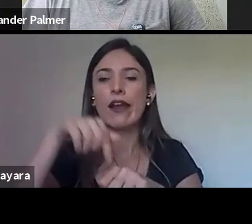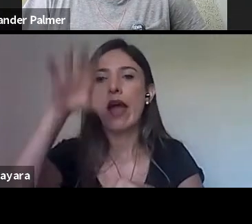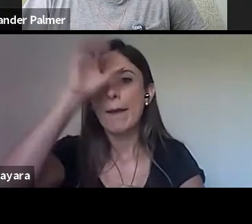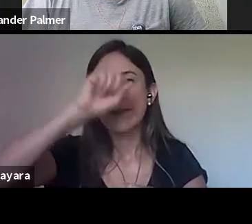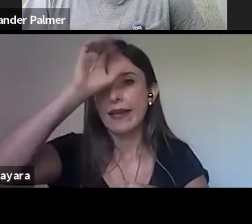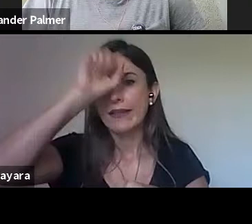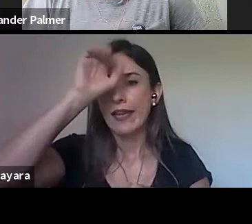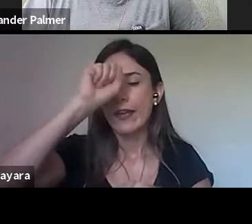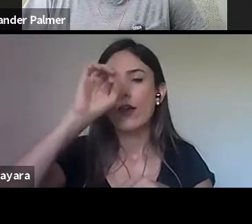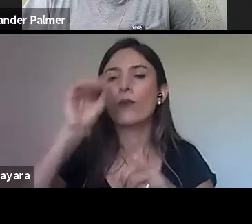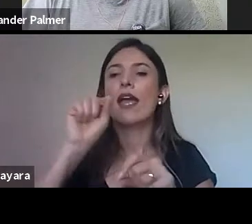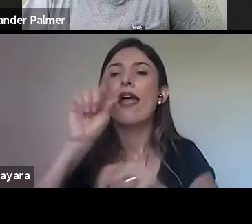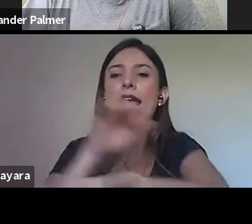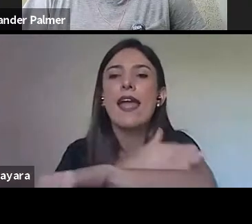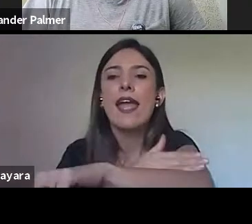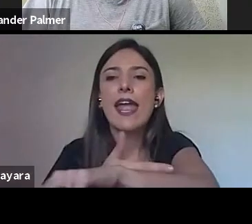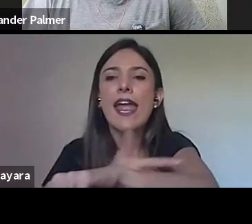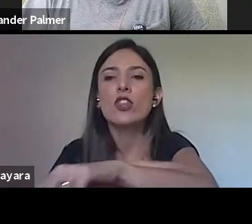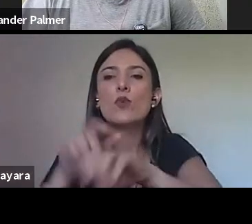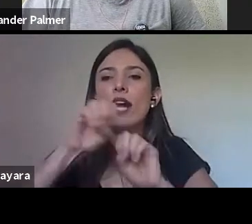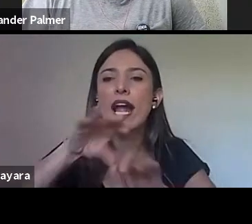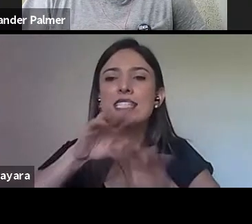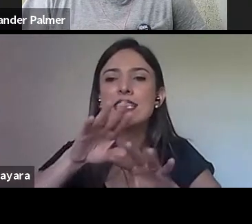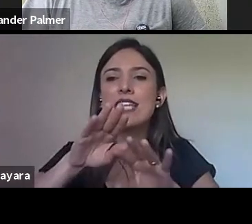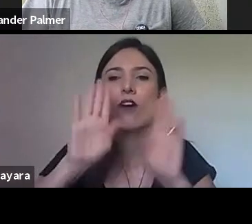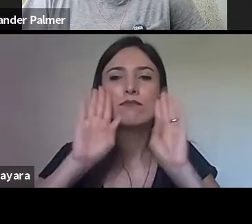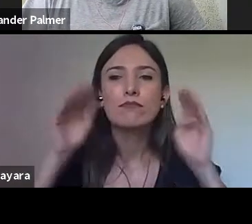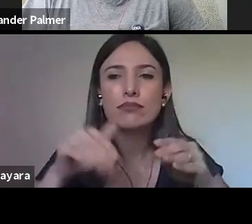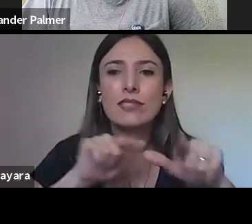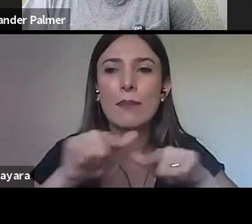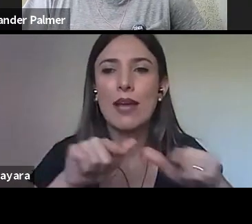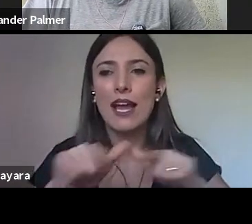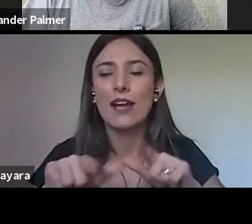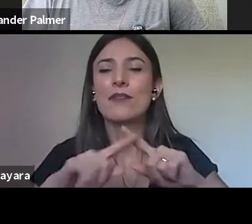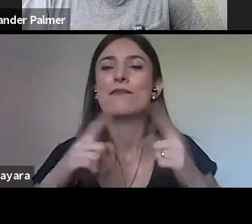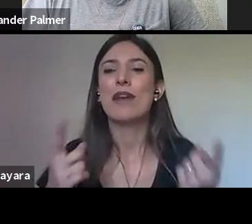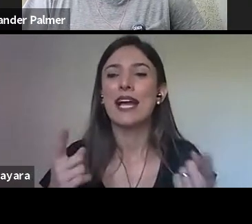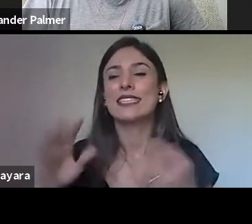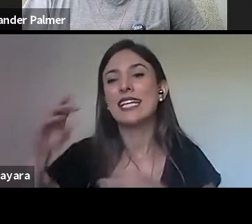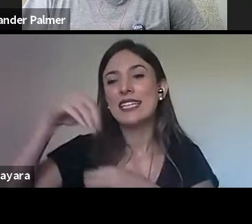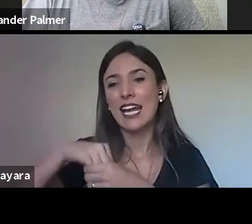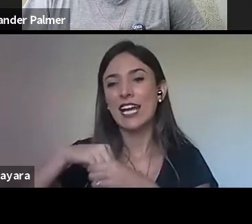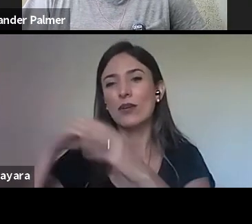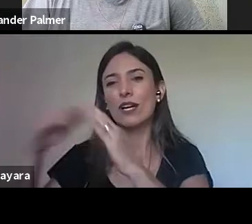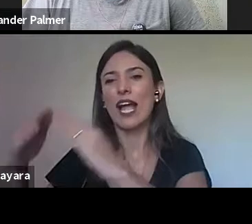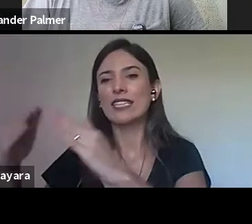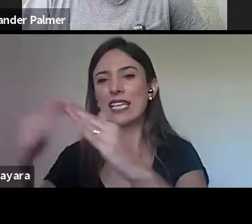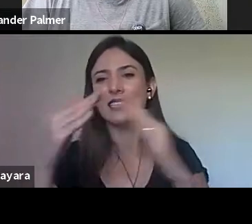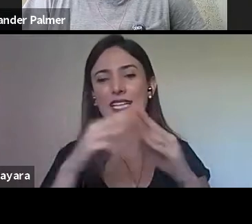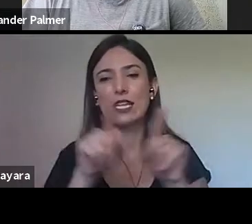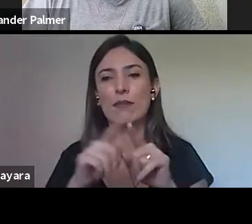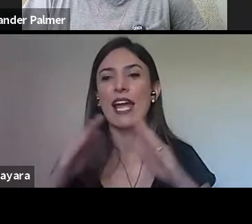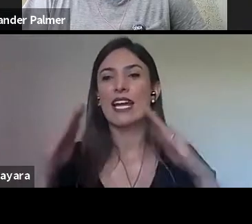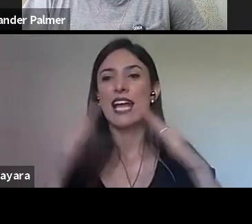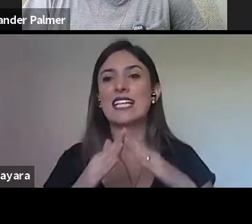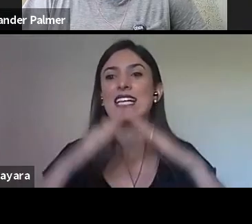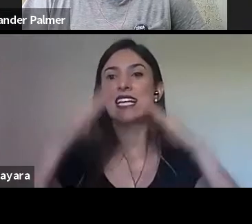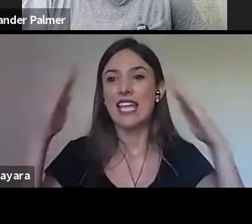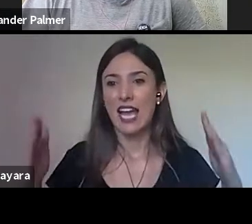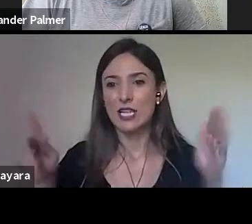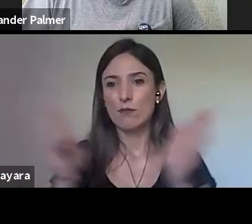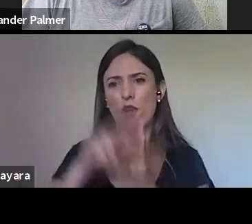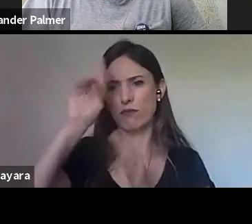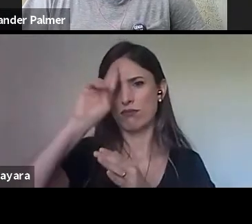pode pensar num determinado letramento que circulava no interior das casas, das casas grandes e que eles se apropriavam dos